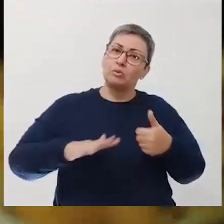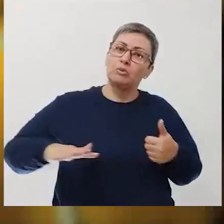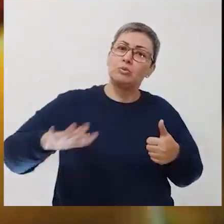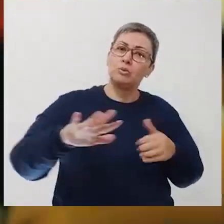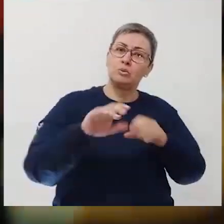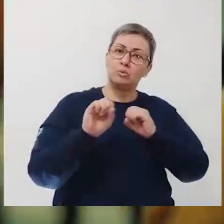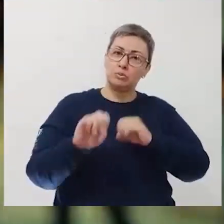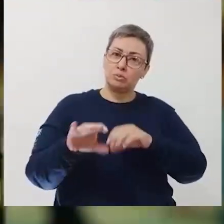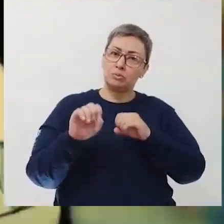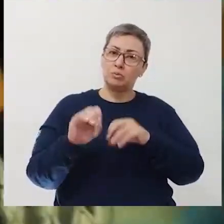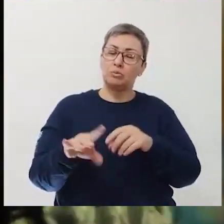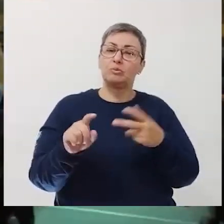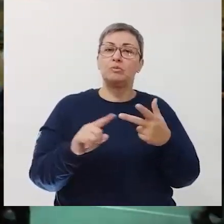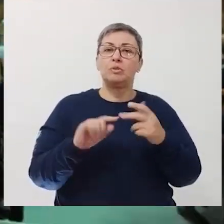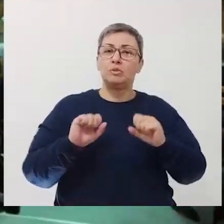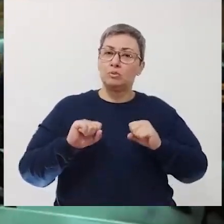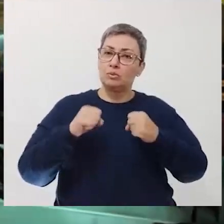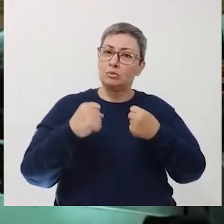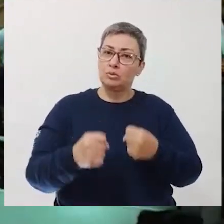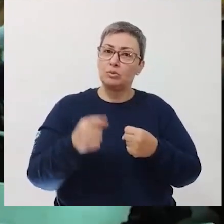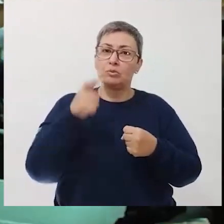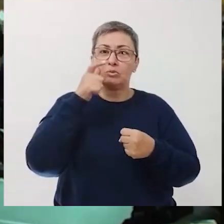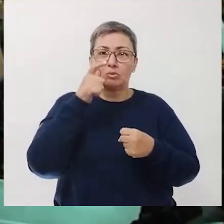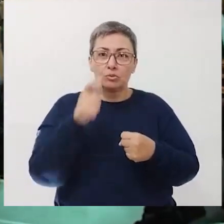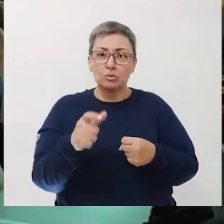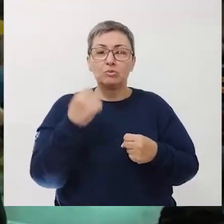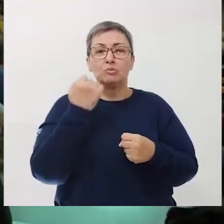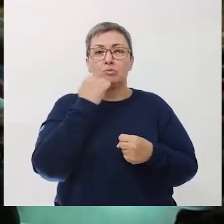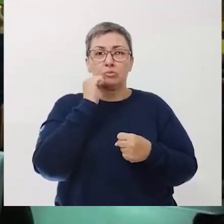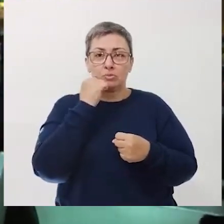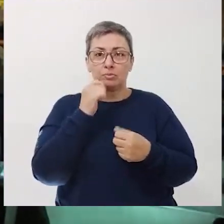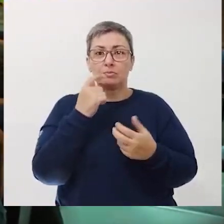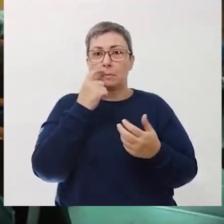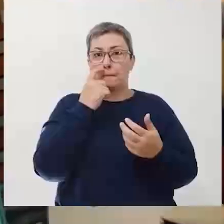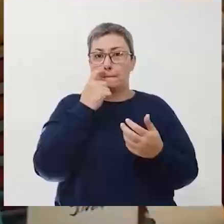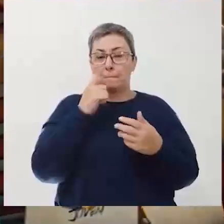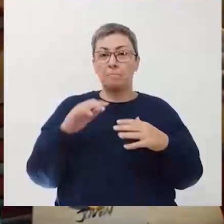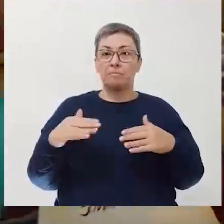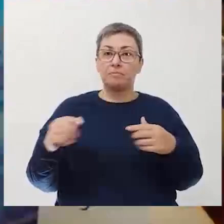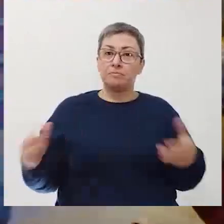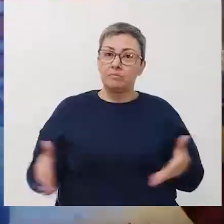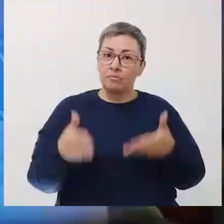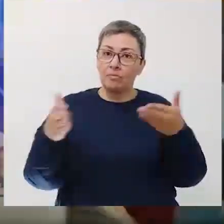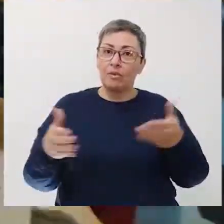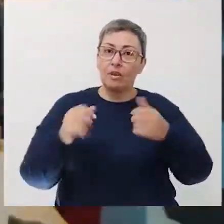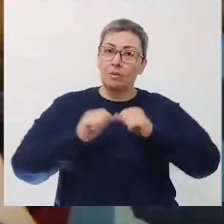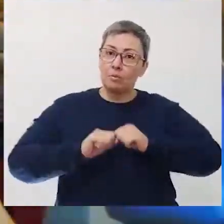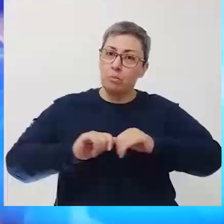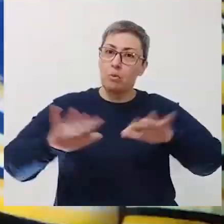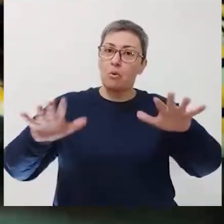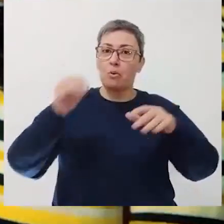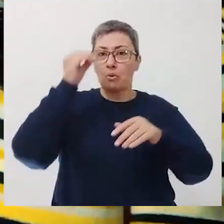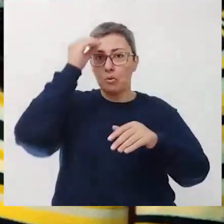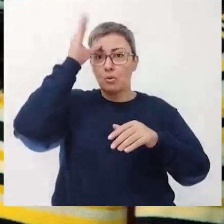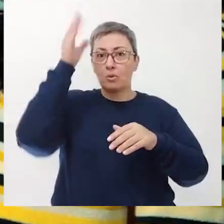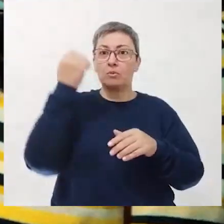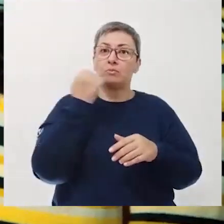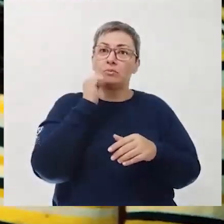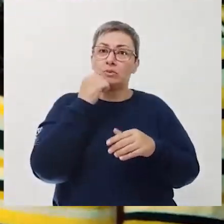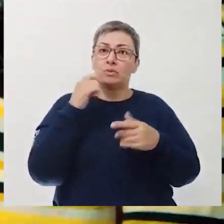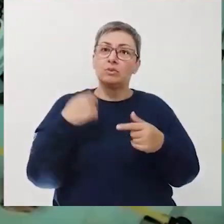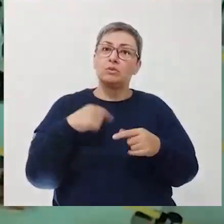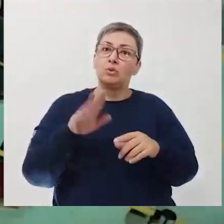universalidade da educação. Defender os interesses dos cientistas. Promover a disseminação do conhecimento